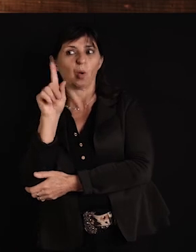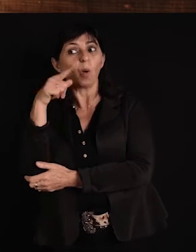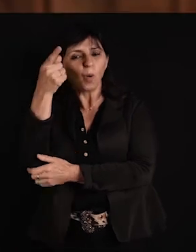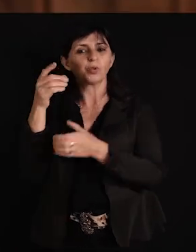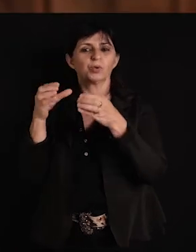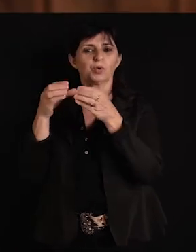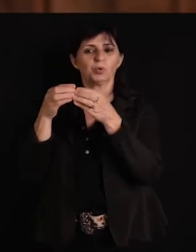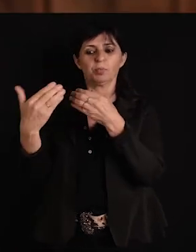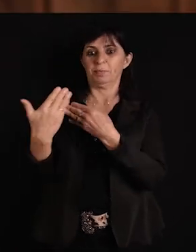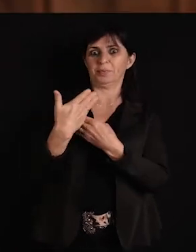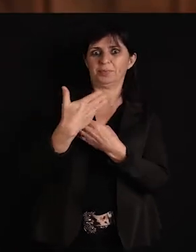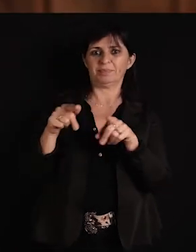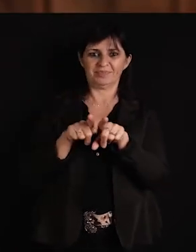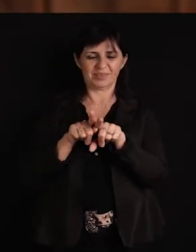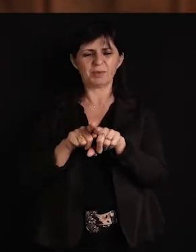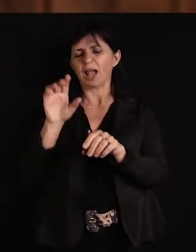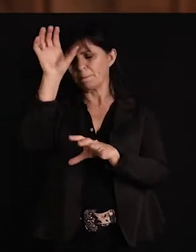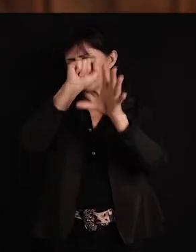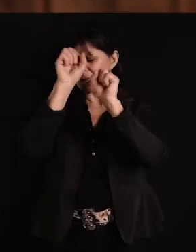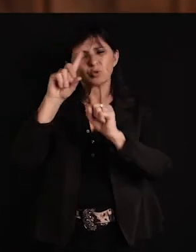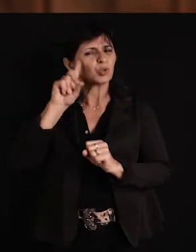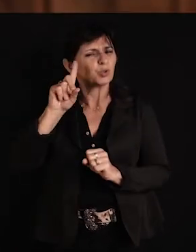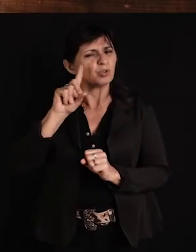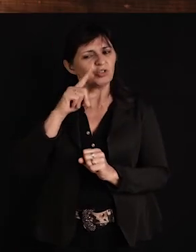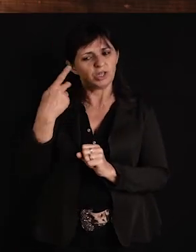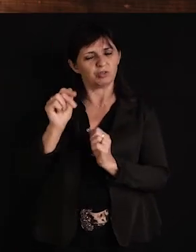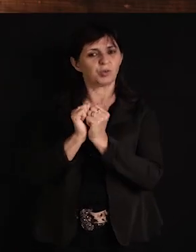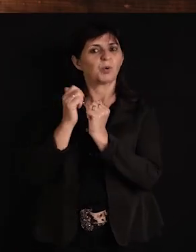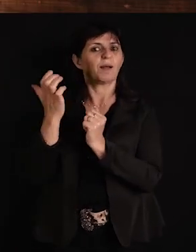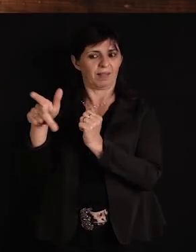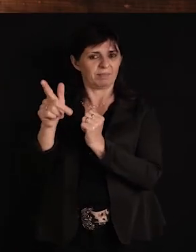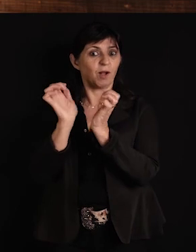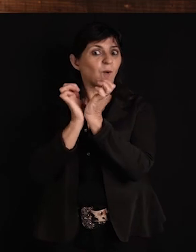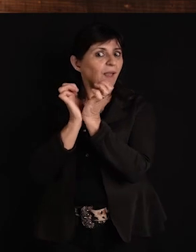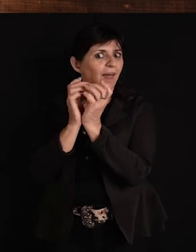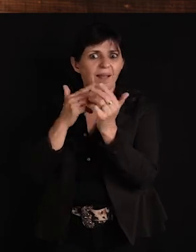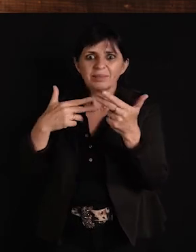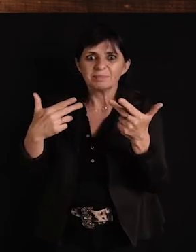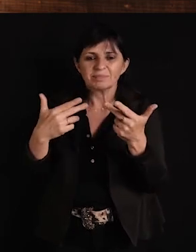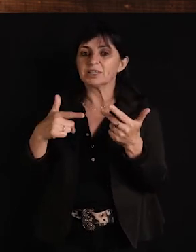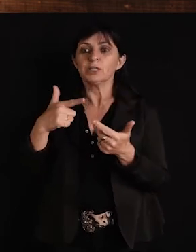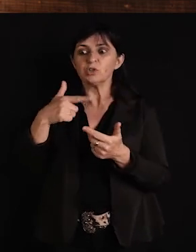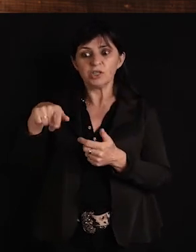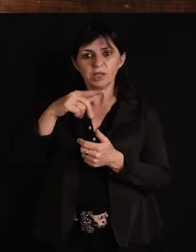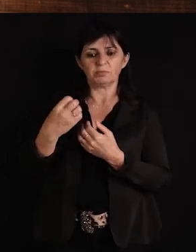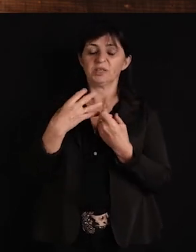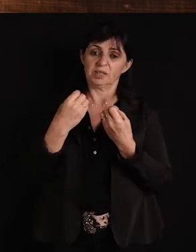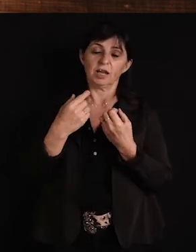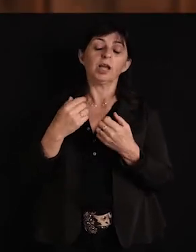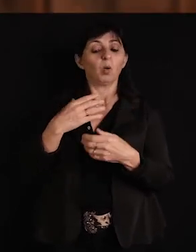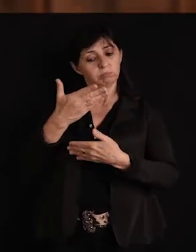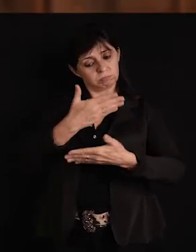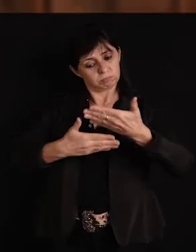Que eu aprendo diariamente com ele também É um excelente colega Se não tivesse eles Eu também não teria conseguido Da mesma forma, vice